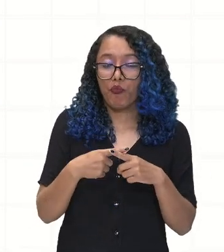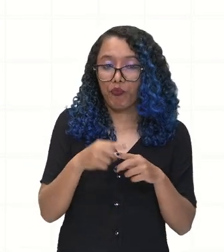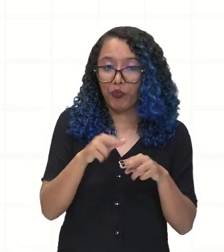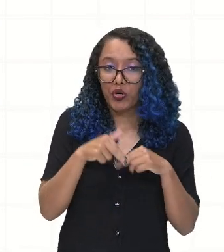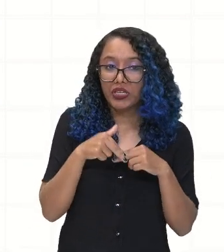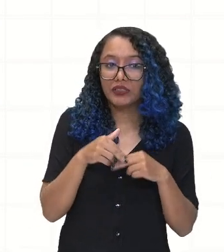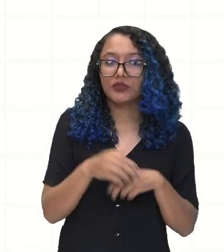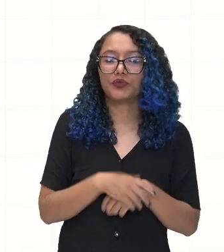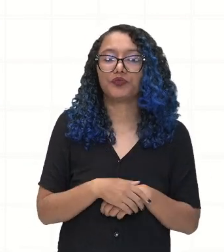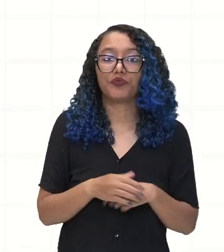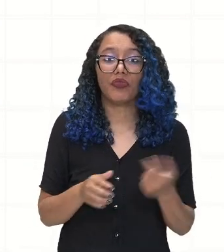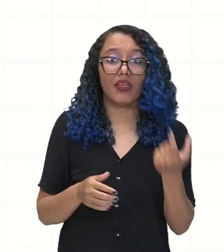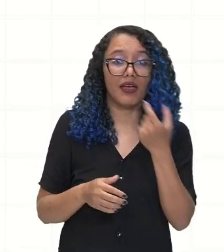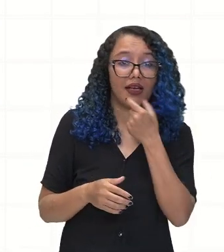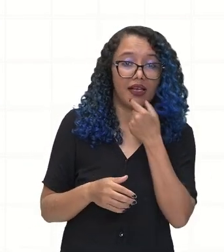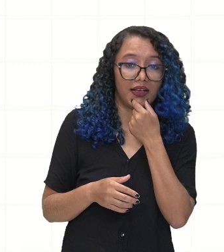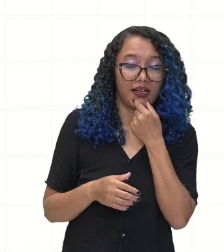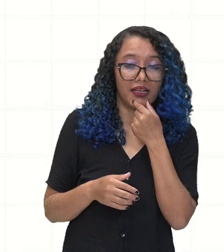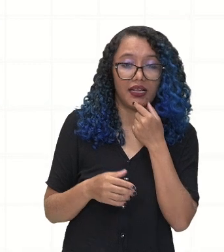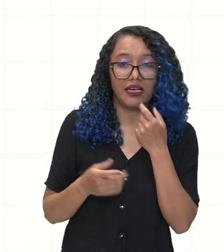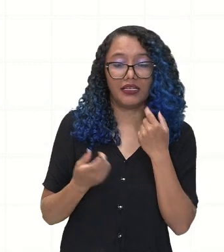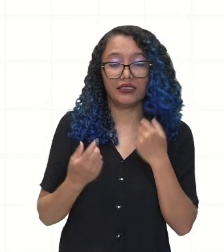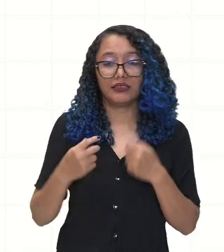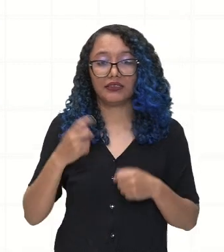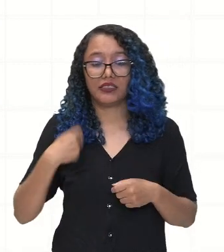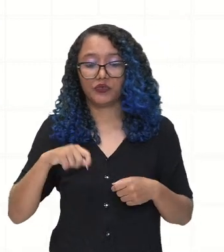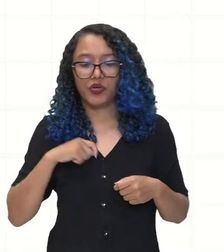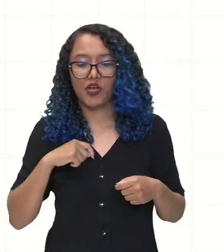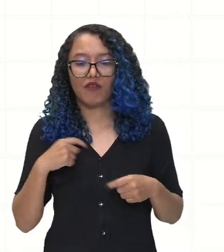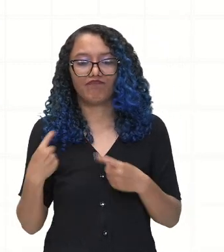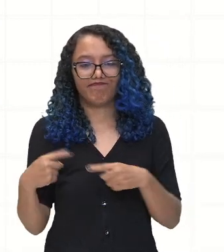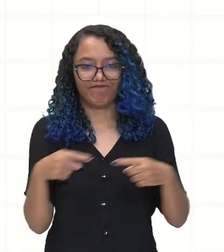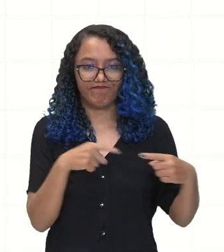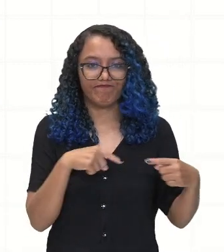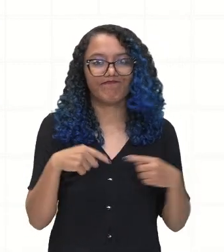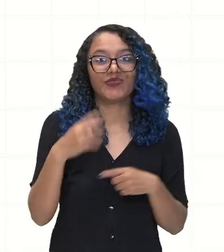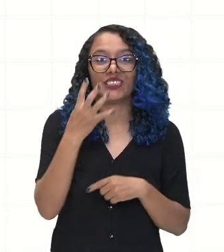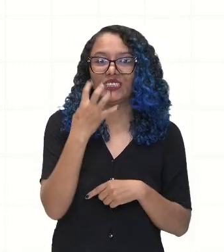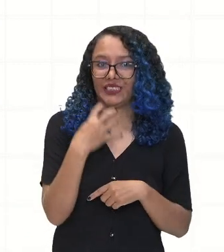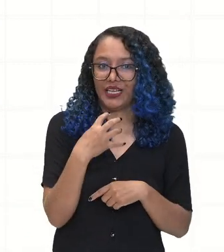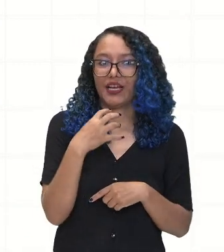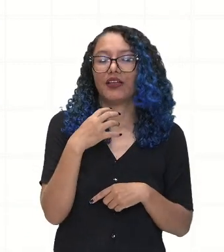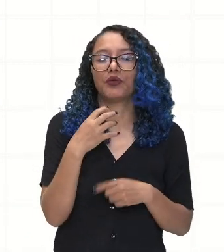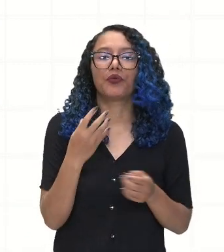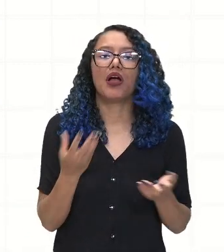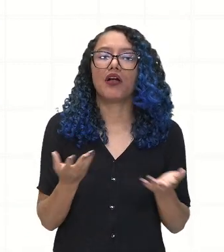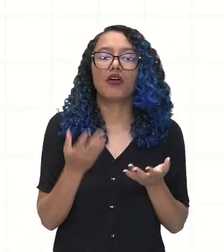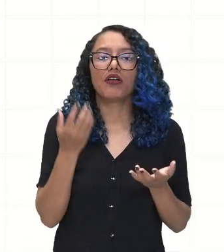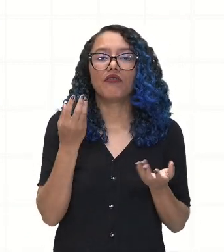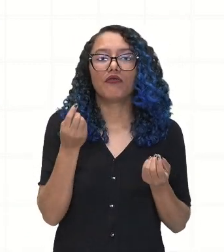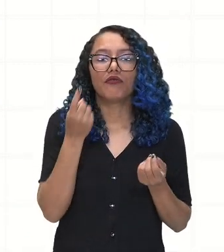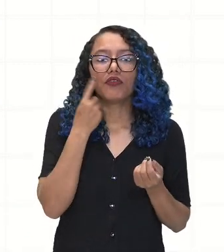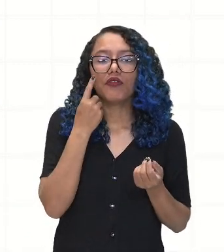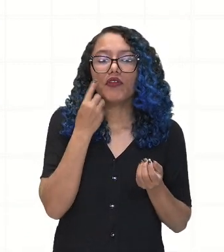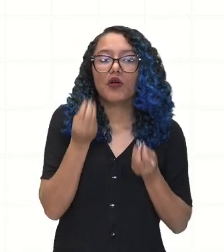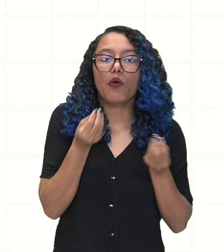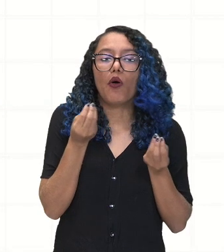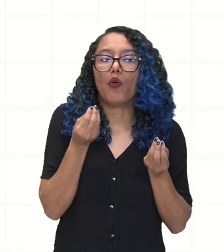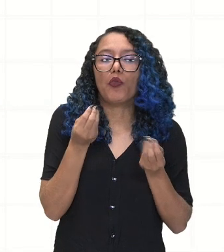coroa inglesa e a coroa espanhola. Então, vamos observar aí como é que se deu esse processo de colonização.